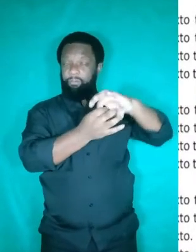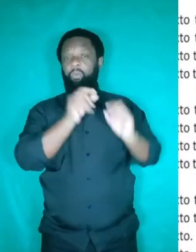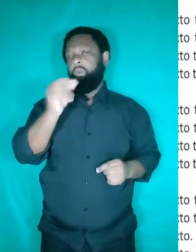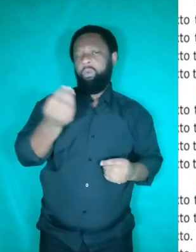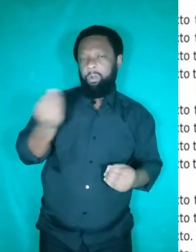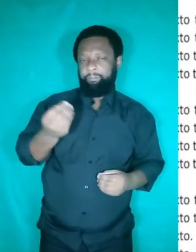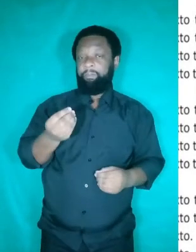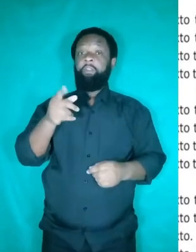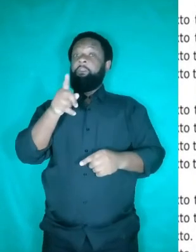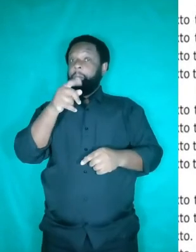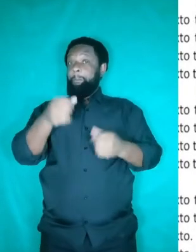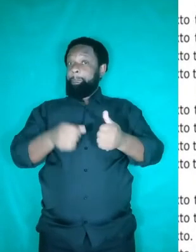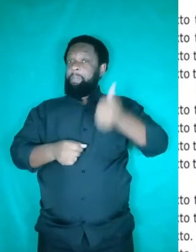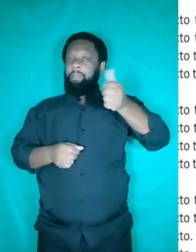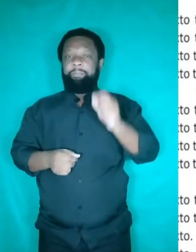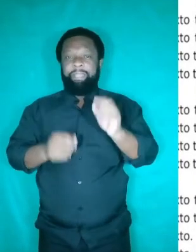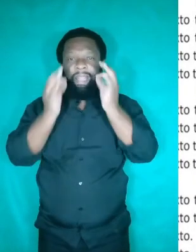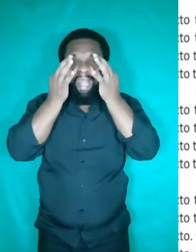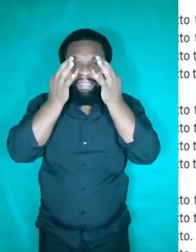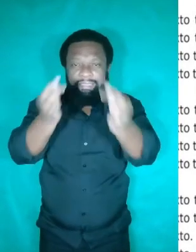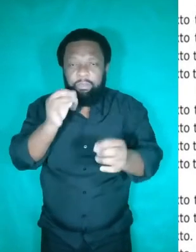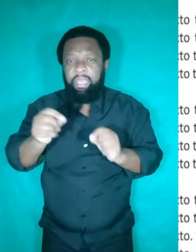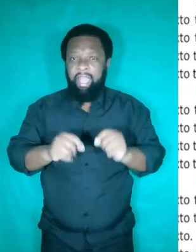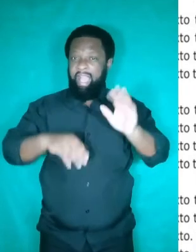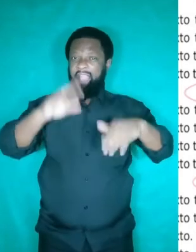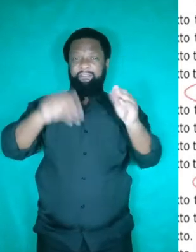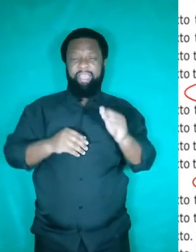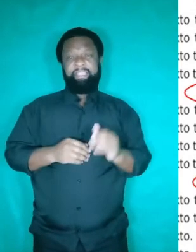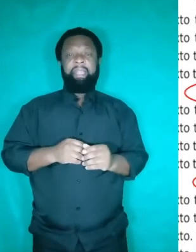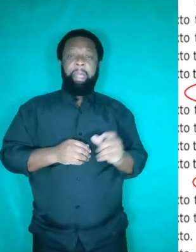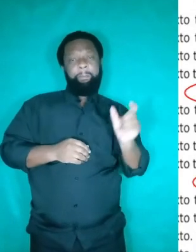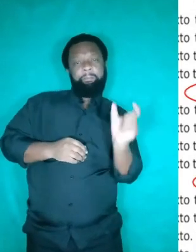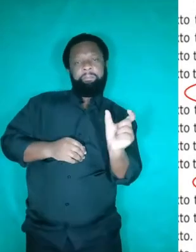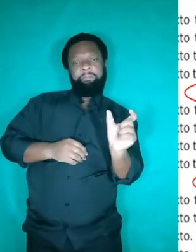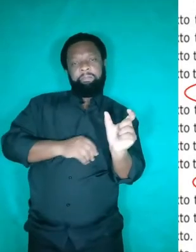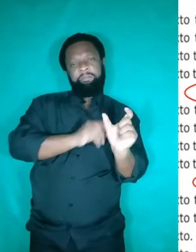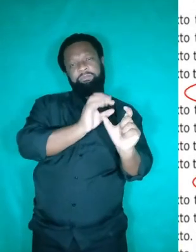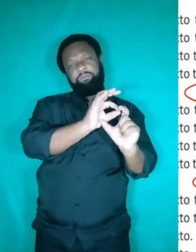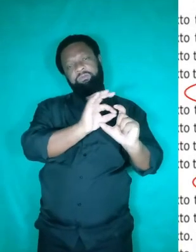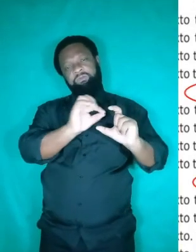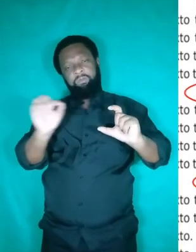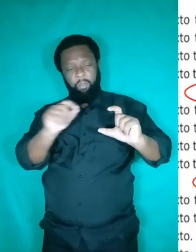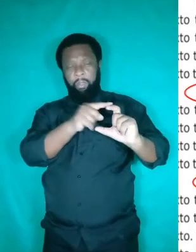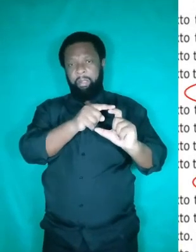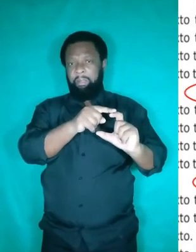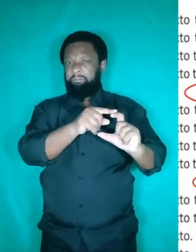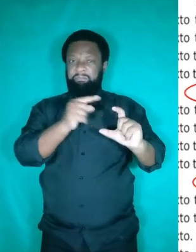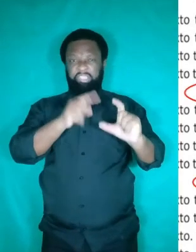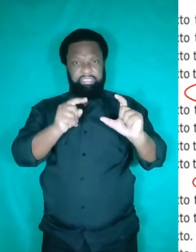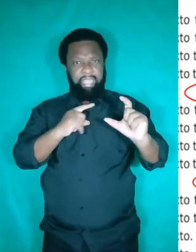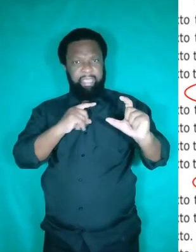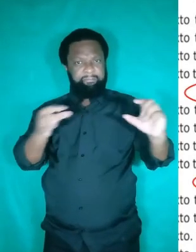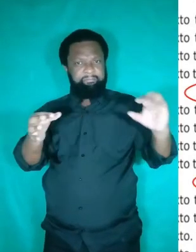preciso ficar atento porque nem sempre um conectivo que está no início do parágrafo, ele está estabelecendo a ligação